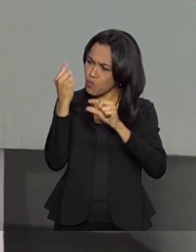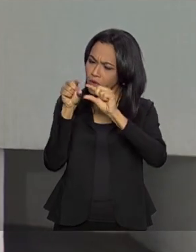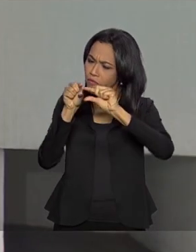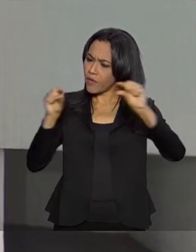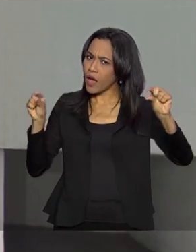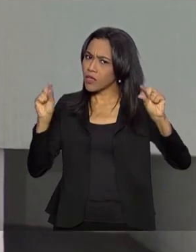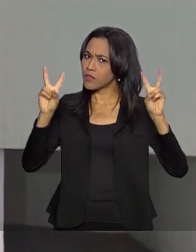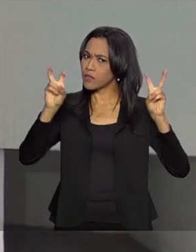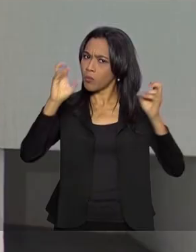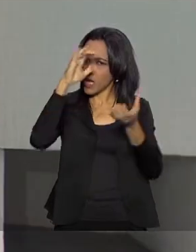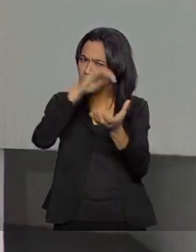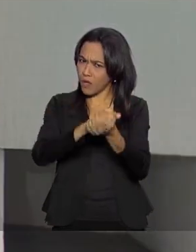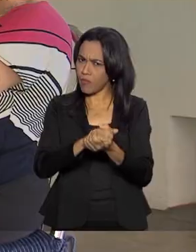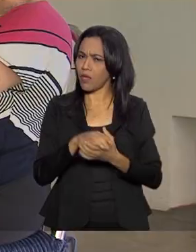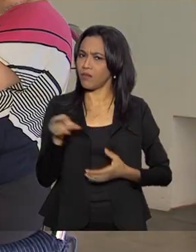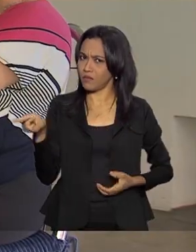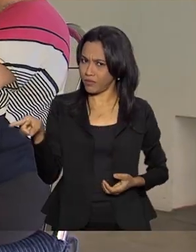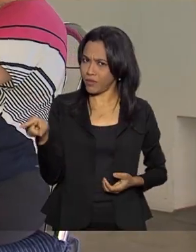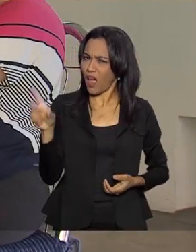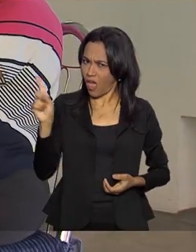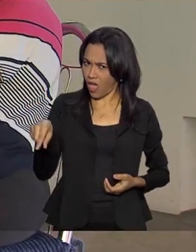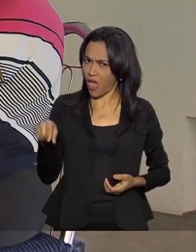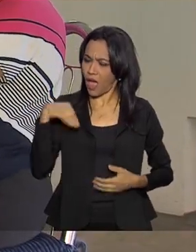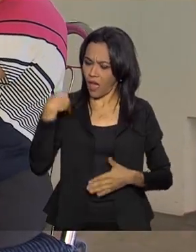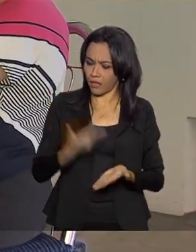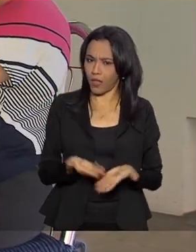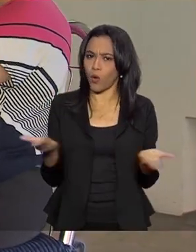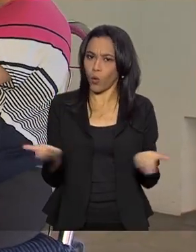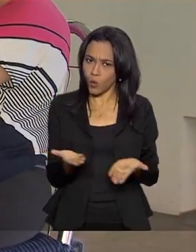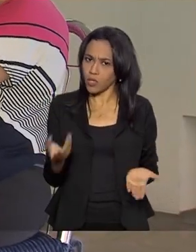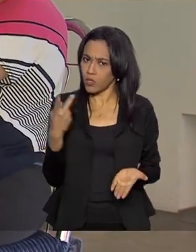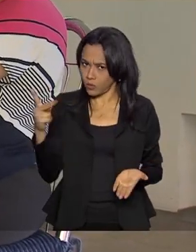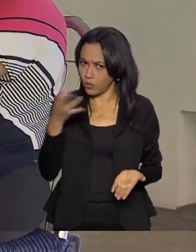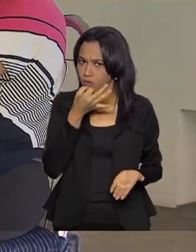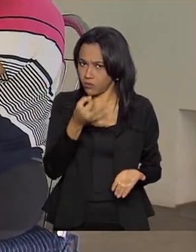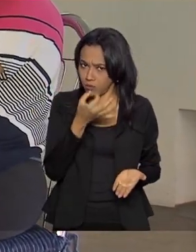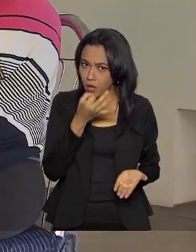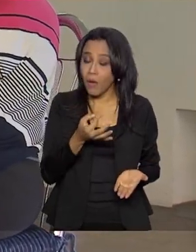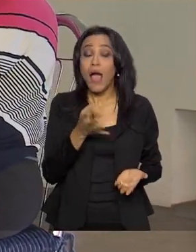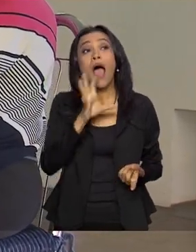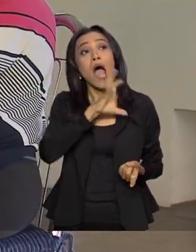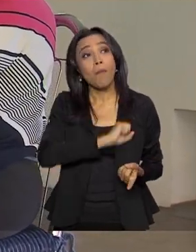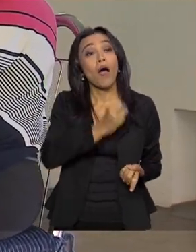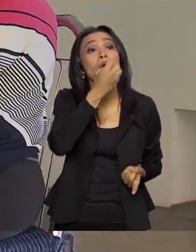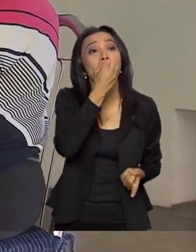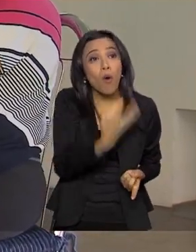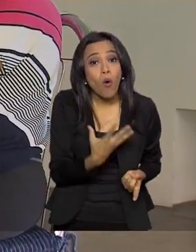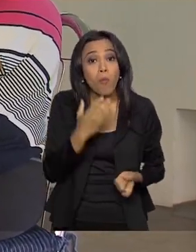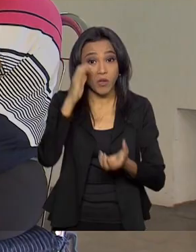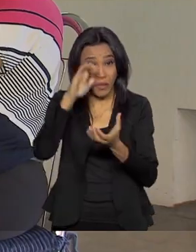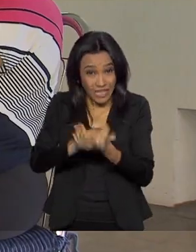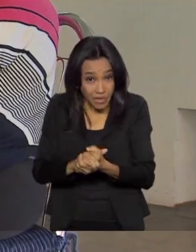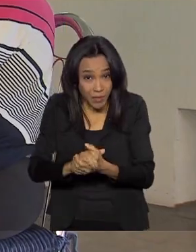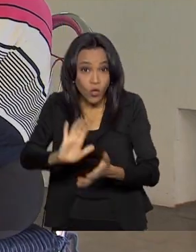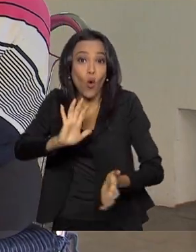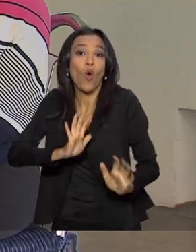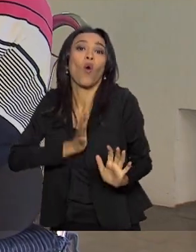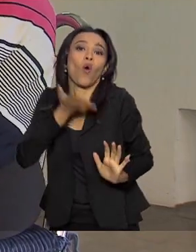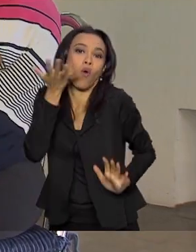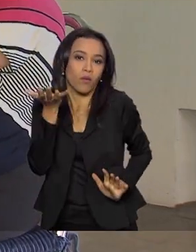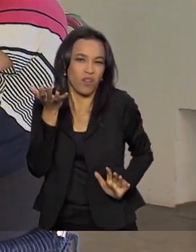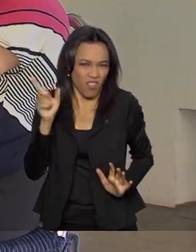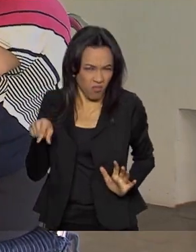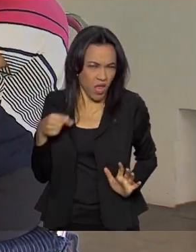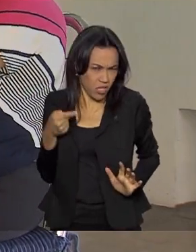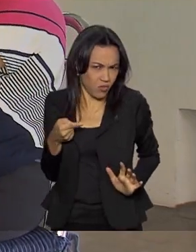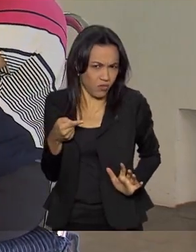sobre casamento, que eu quero saber se é o pensamento até hoje, que era alguma coisa tipo assim, amar é bom, mas o casamento é um horror. Não era uma coisa